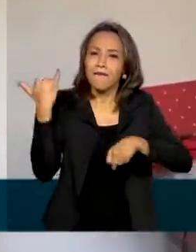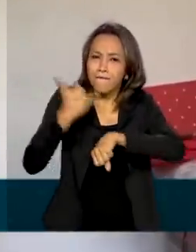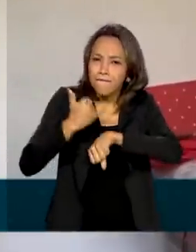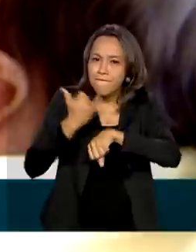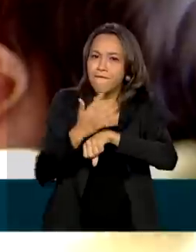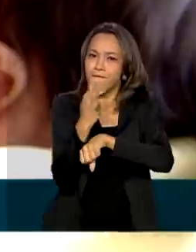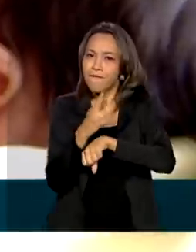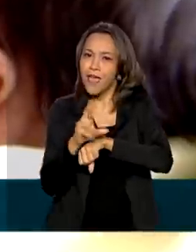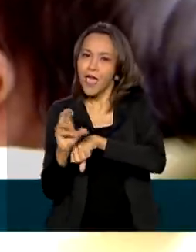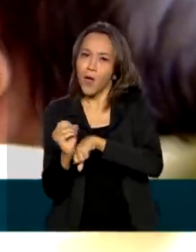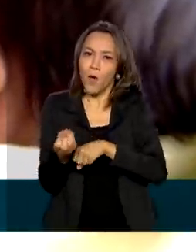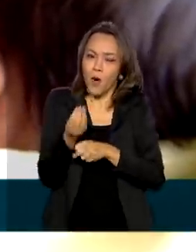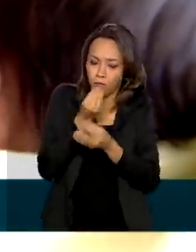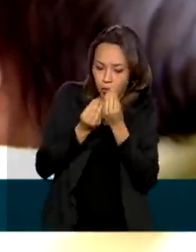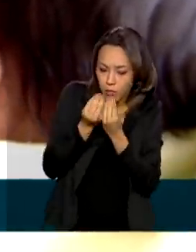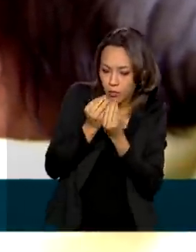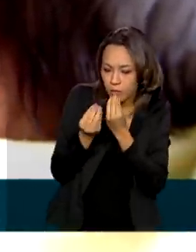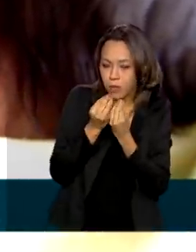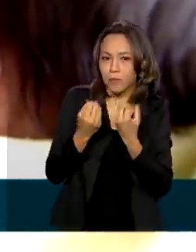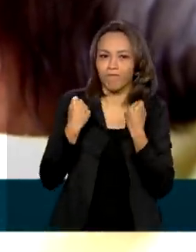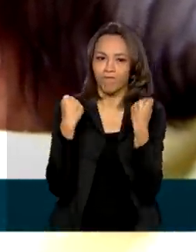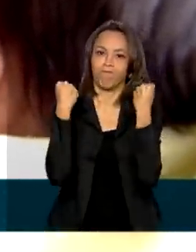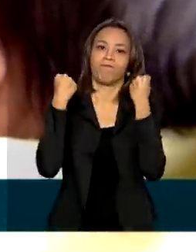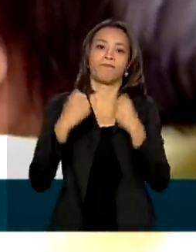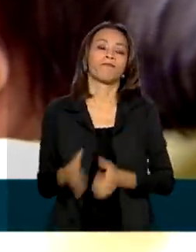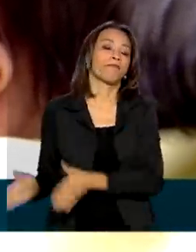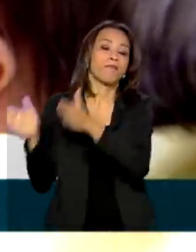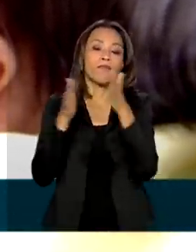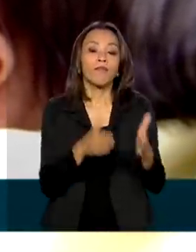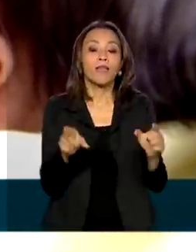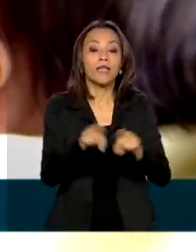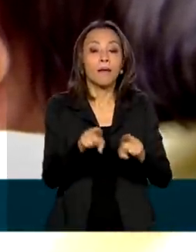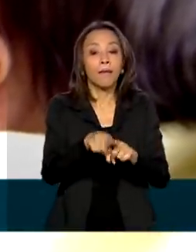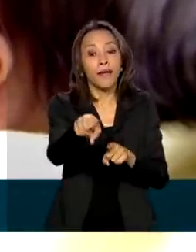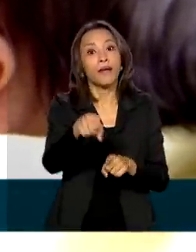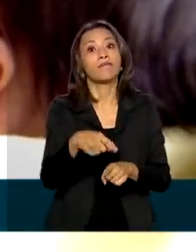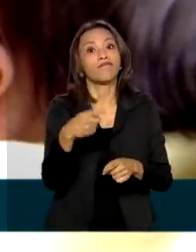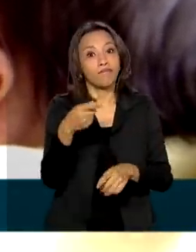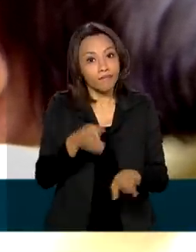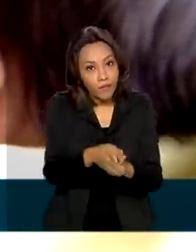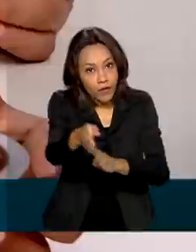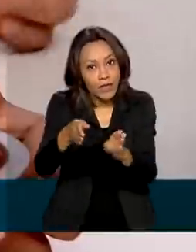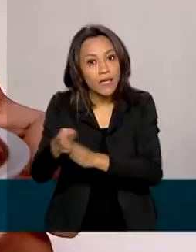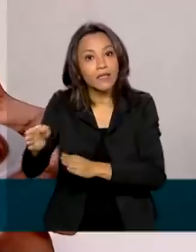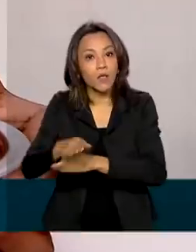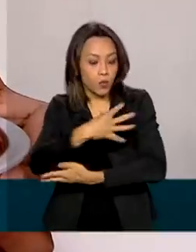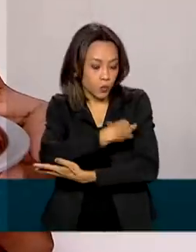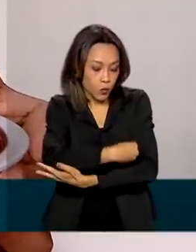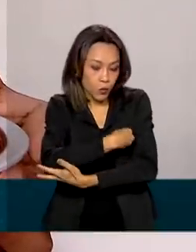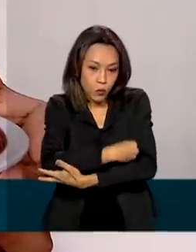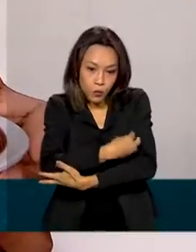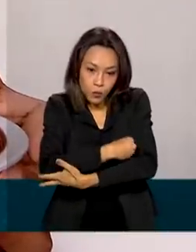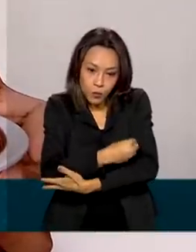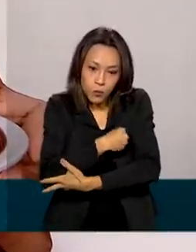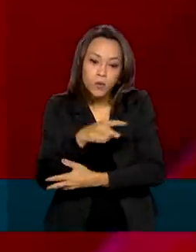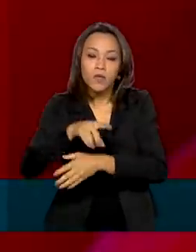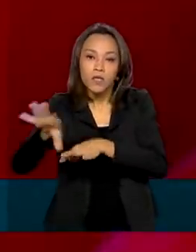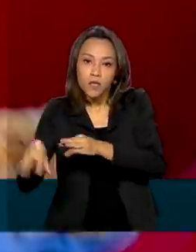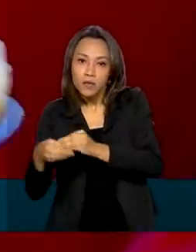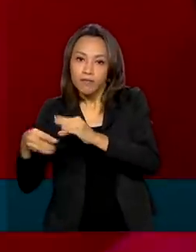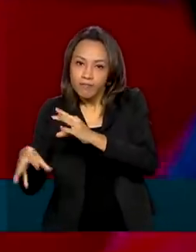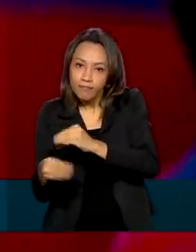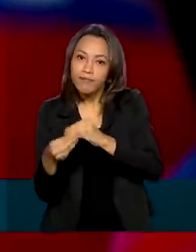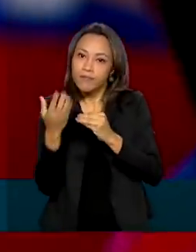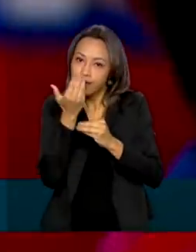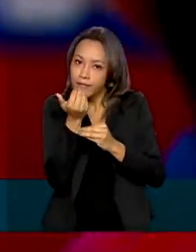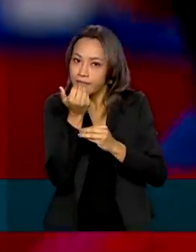adequada. O levantamento avaliou ainda práticas de aleitamento materno, alimentação complementar e